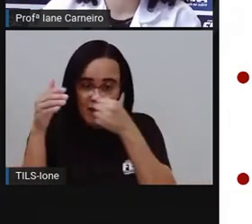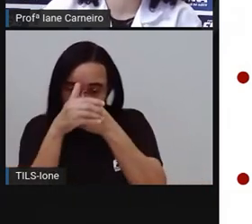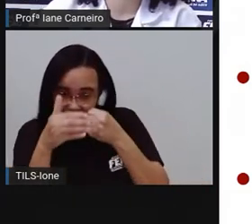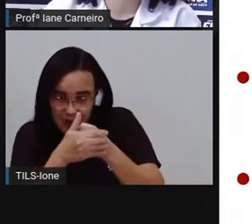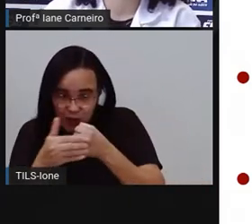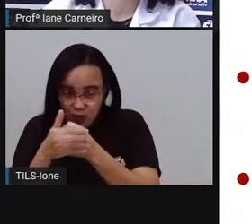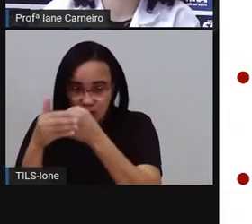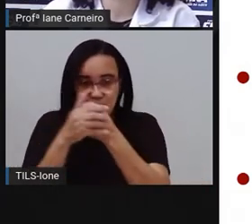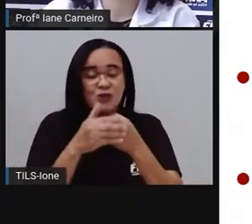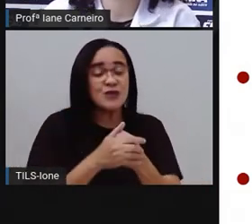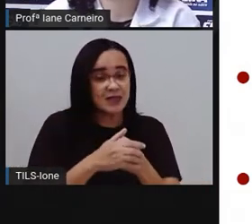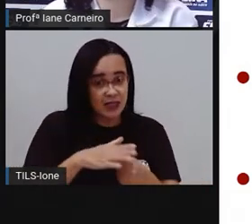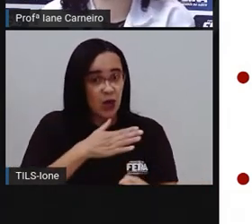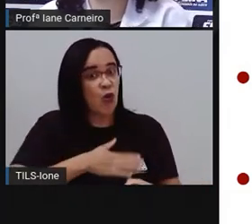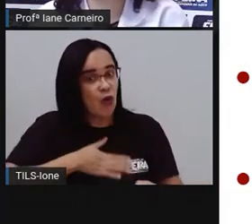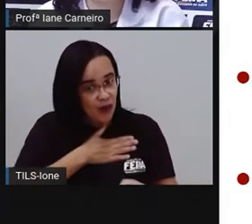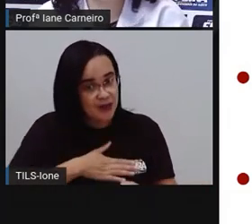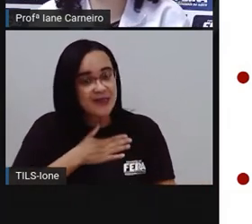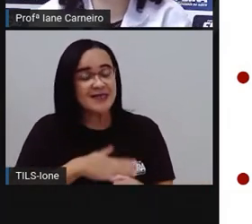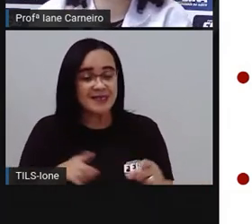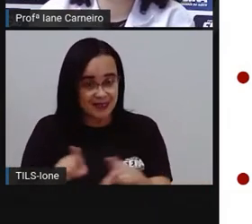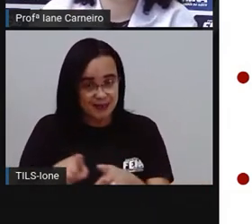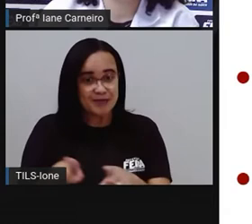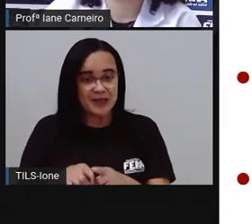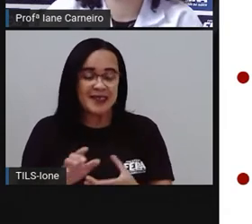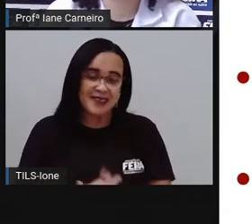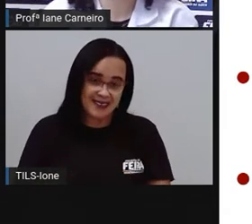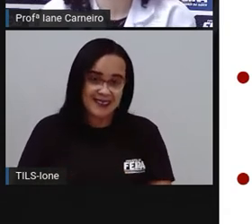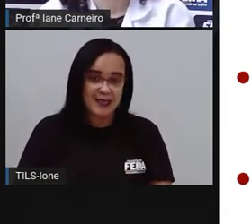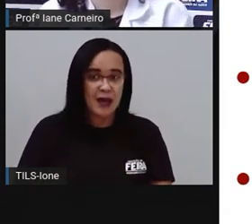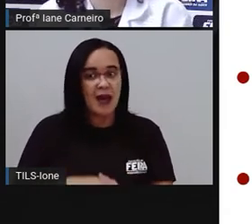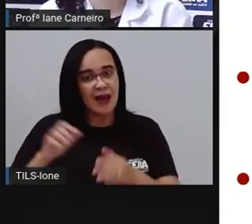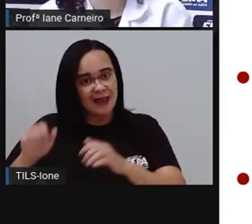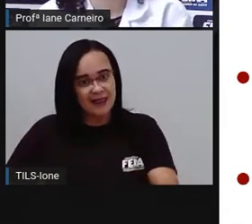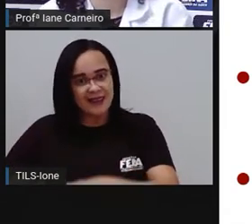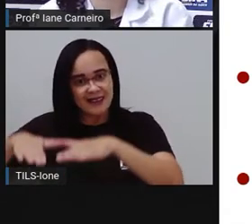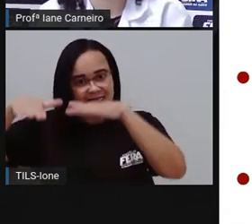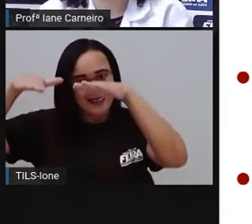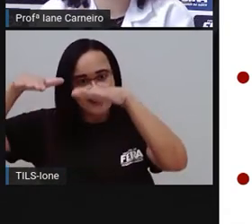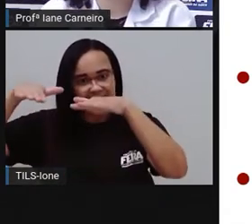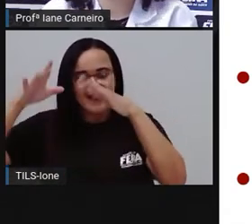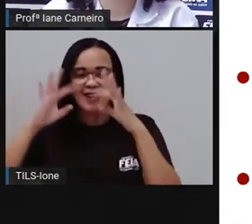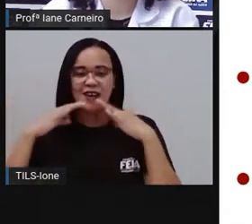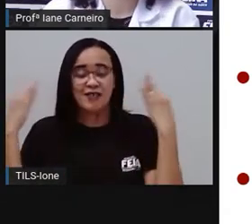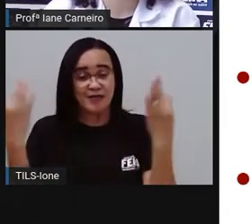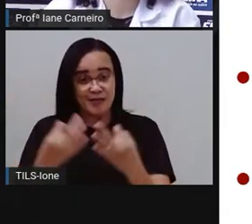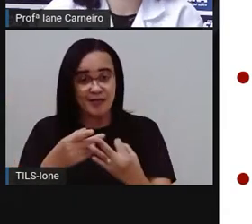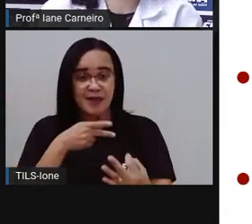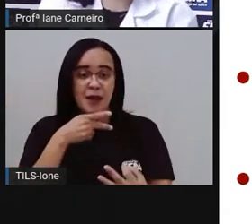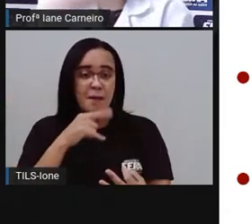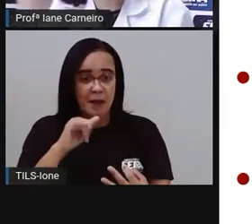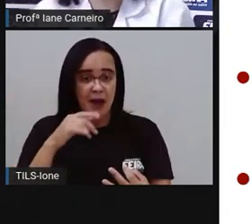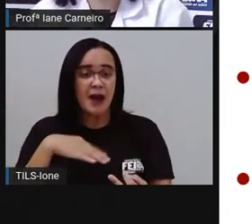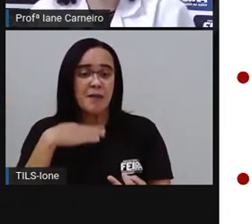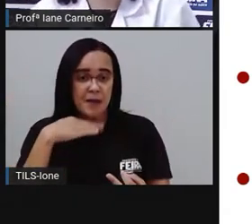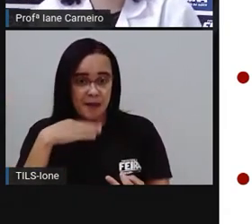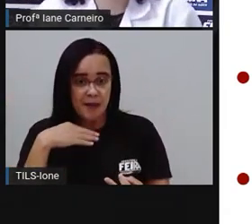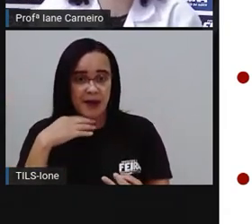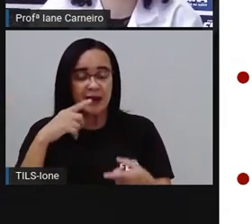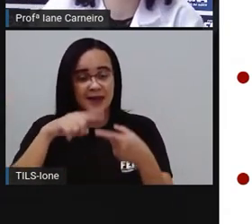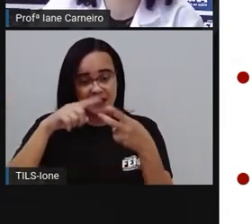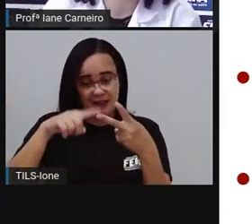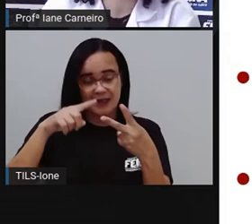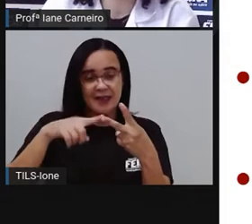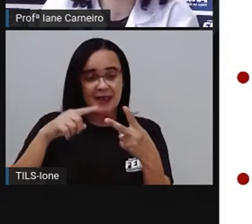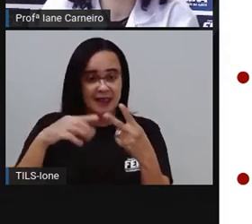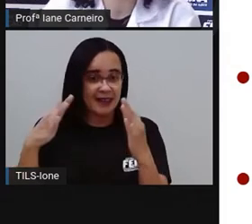E na casa de meus pais, quando eu cresci lá, na casa que eu cresci, nessa segunda casa que eu